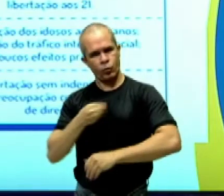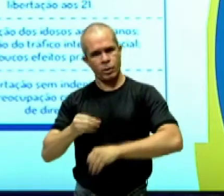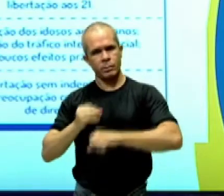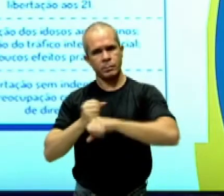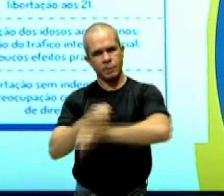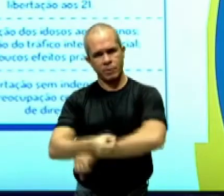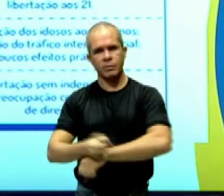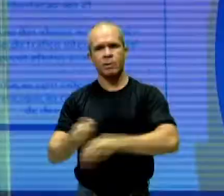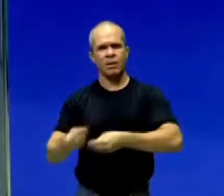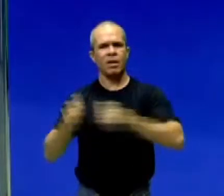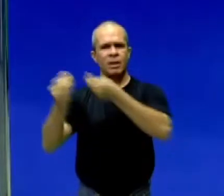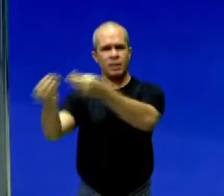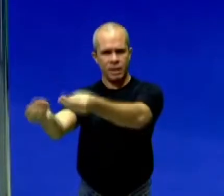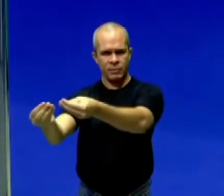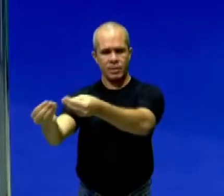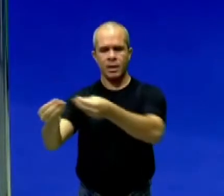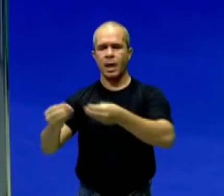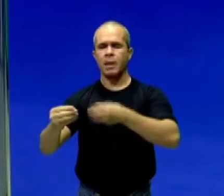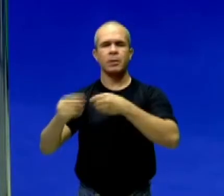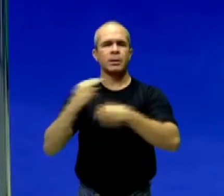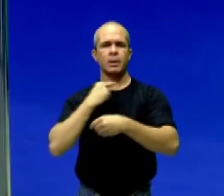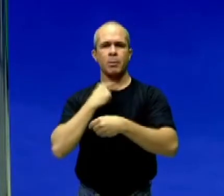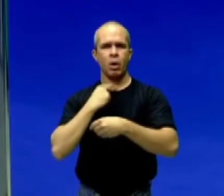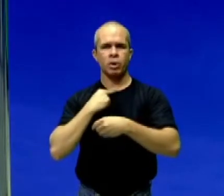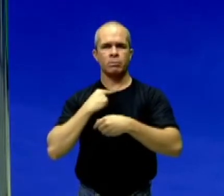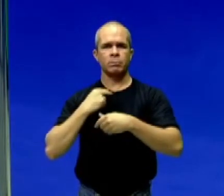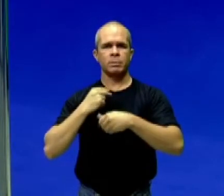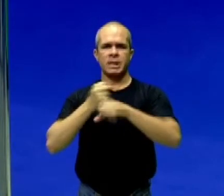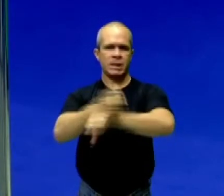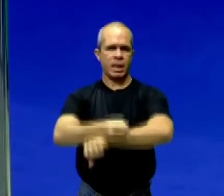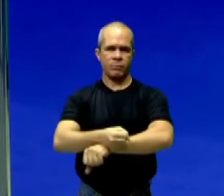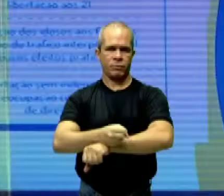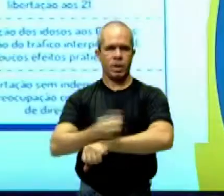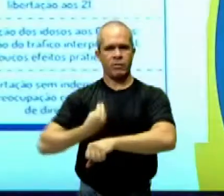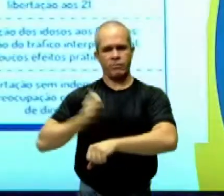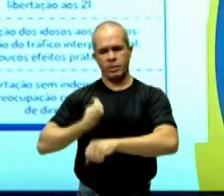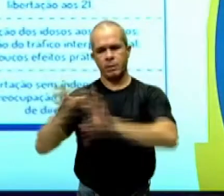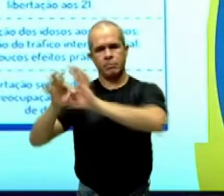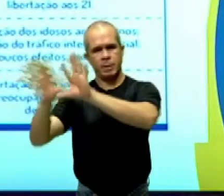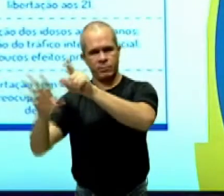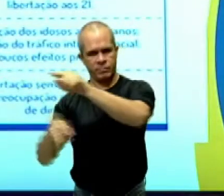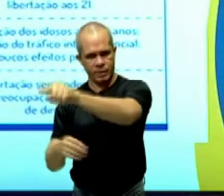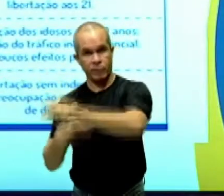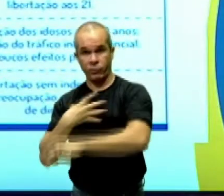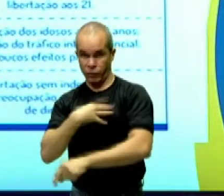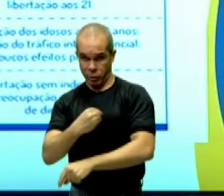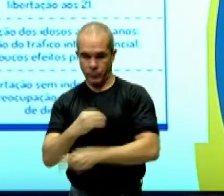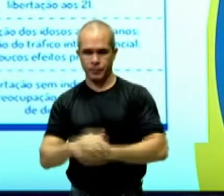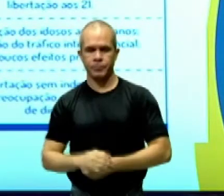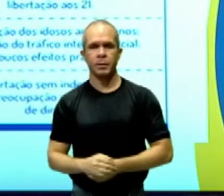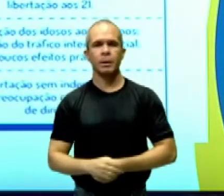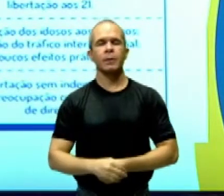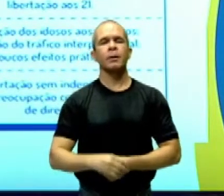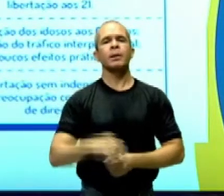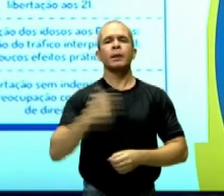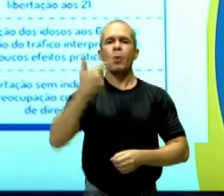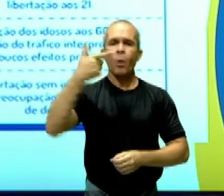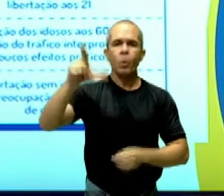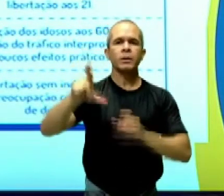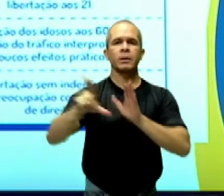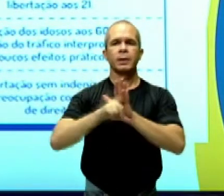entregues ao Estado e eram dados como livres. Depois, em 1885, houve a Lei dos